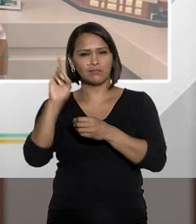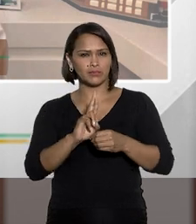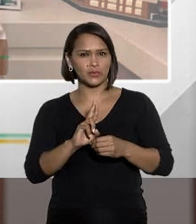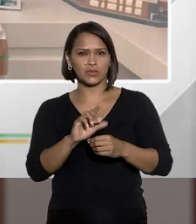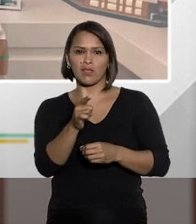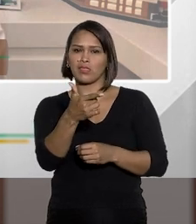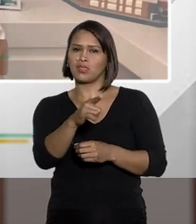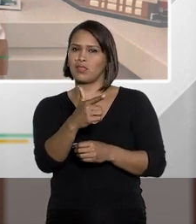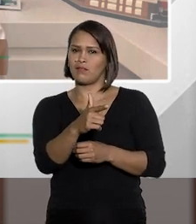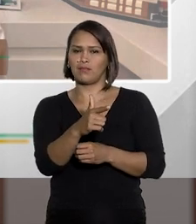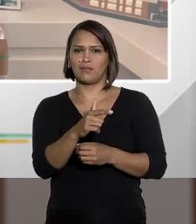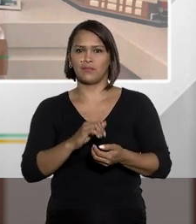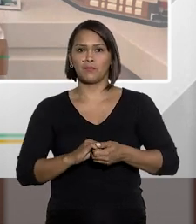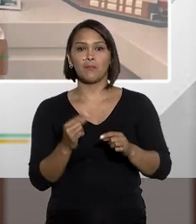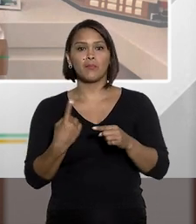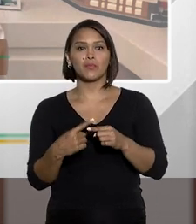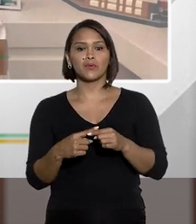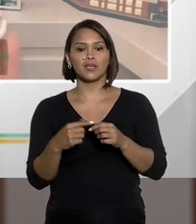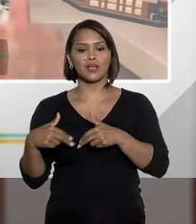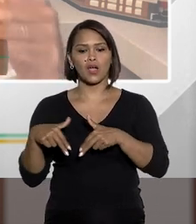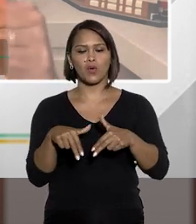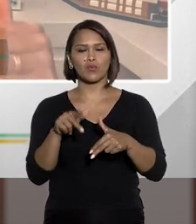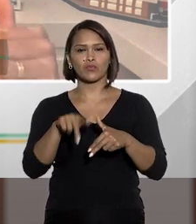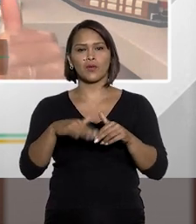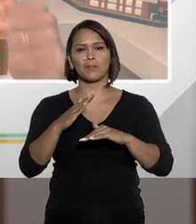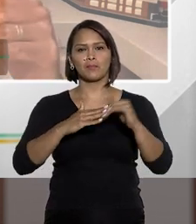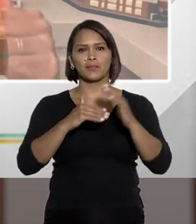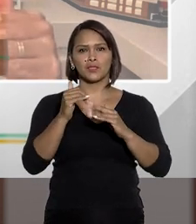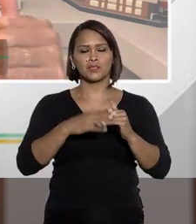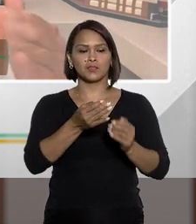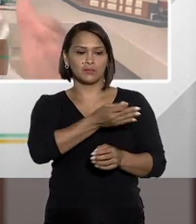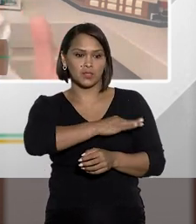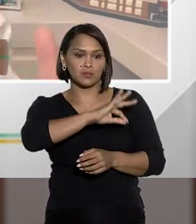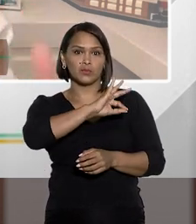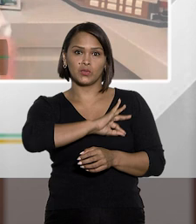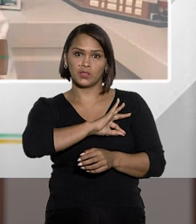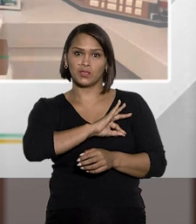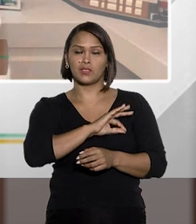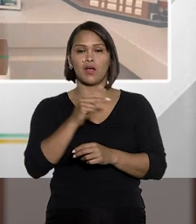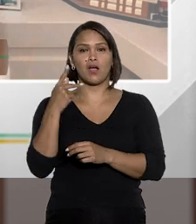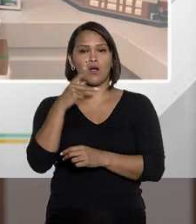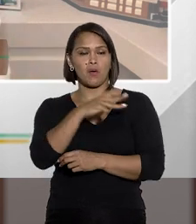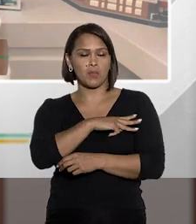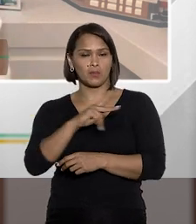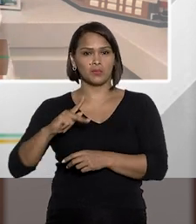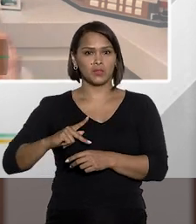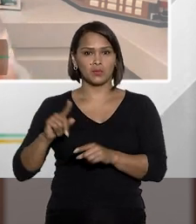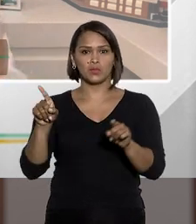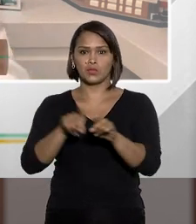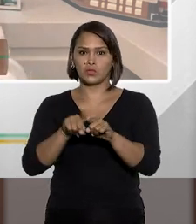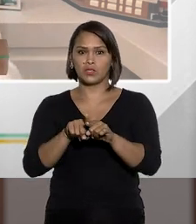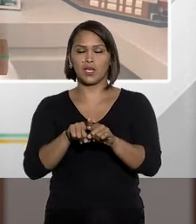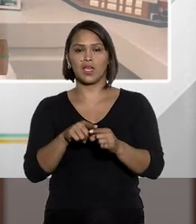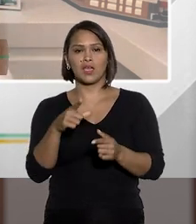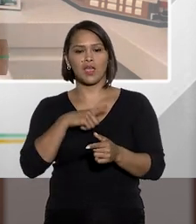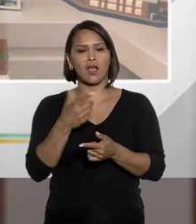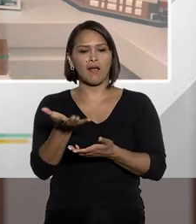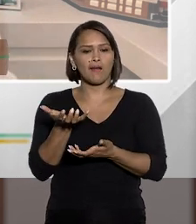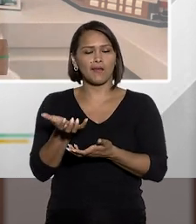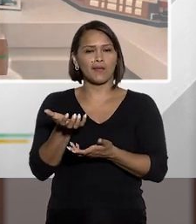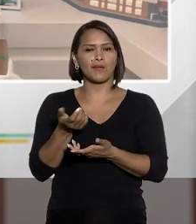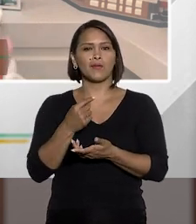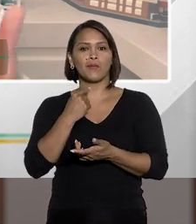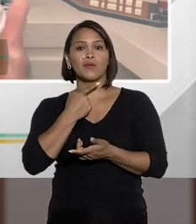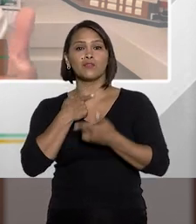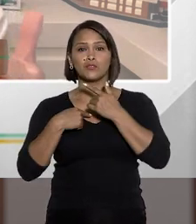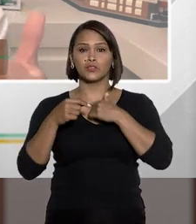abuso de autoridade? Certamente que não, porque a conduta foi praticada pelo policial, pelo promotor, visando atender